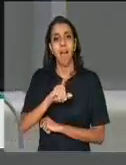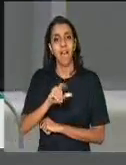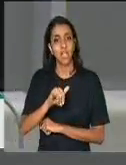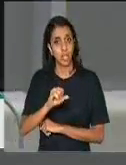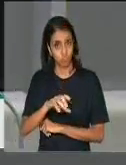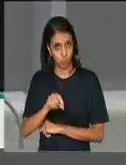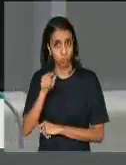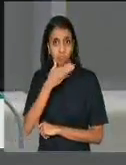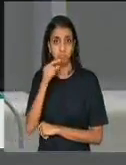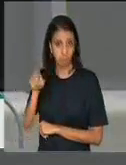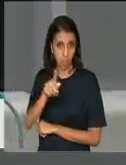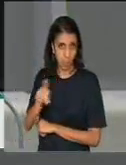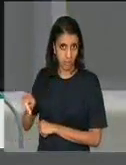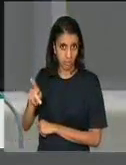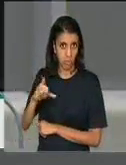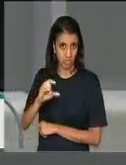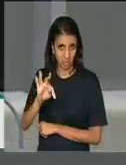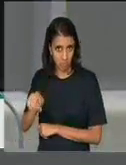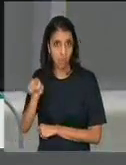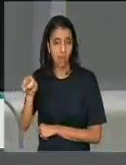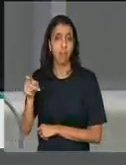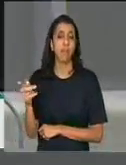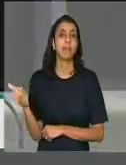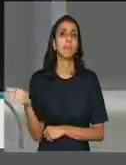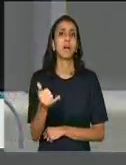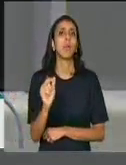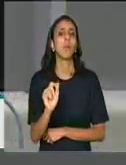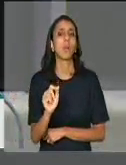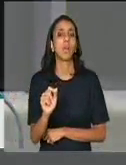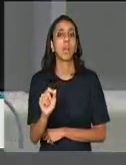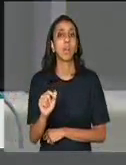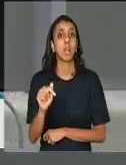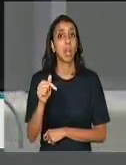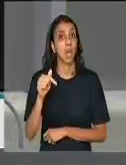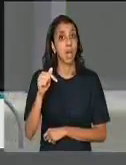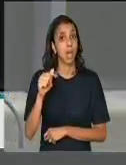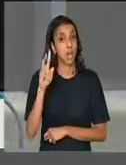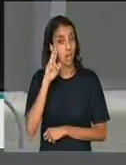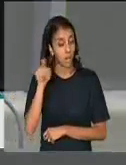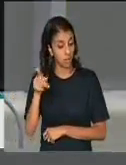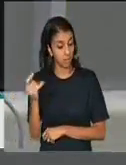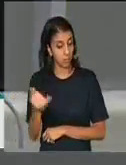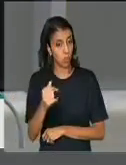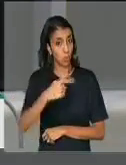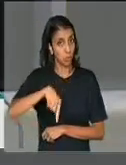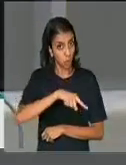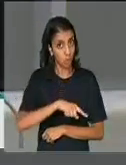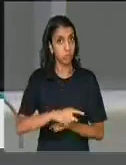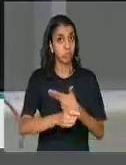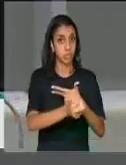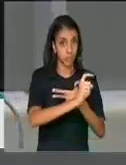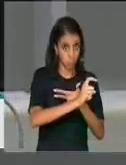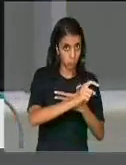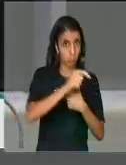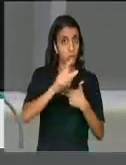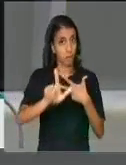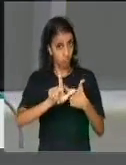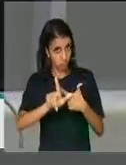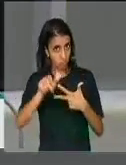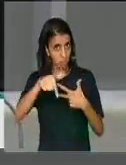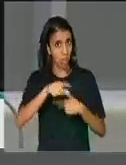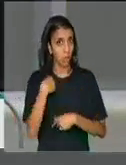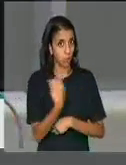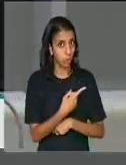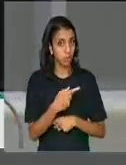que é fundamental que nós, deste Congresso, do Poder Executivo, estejamos com os olhos